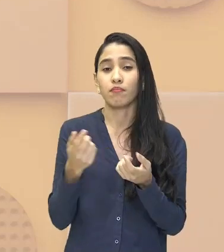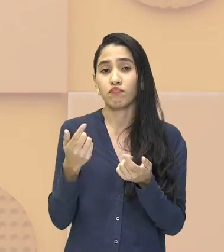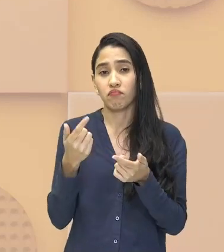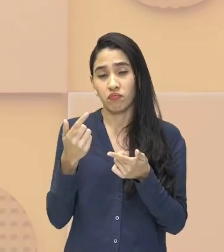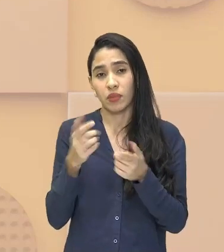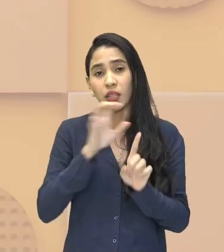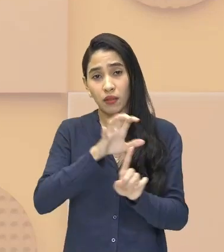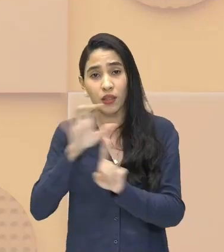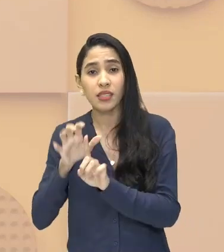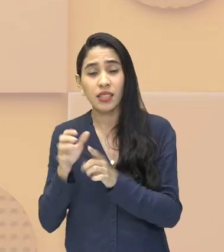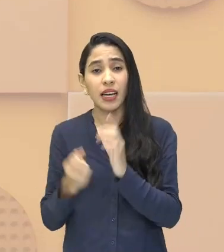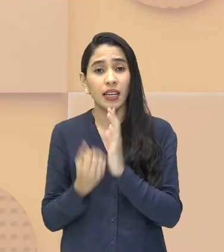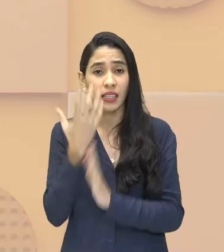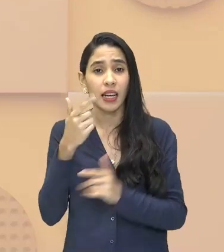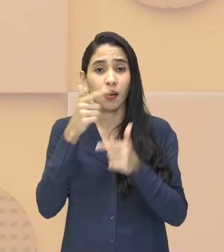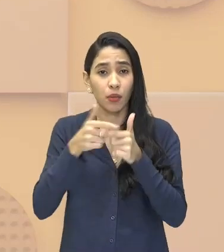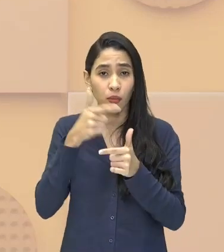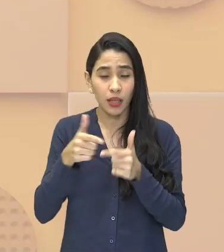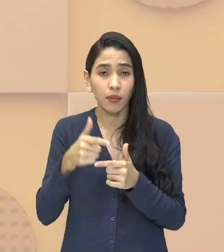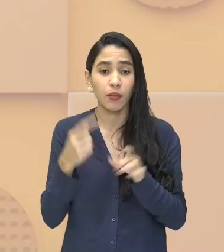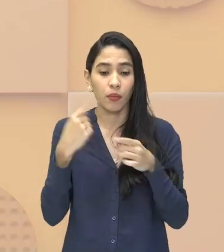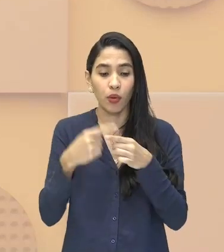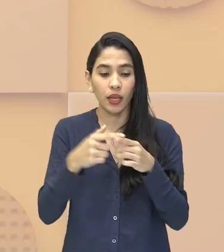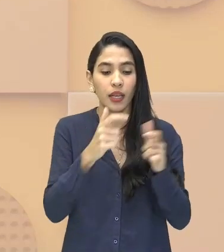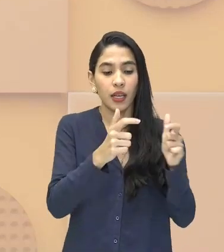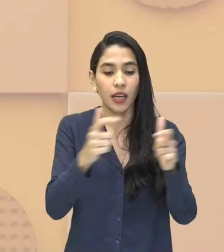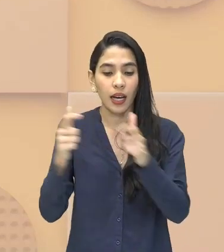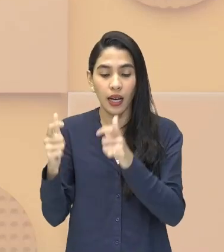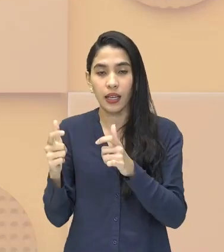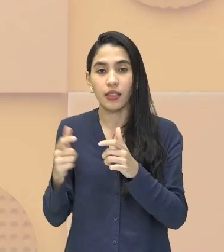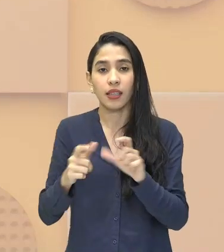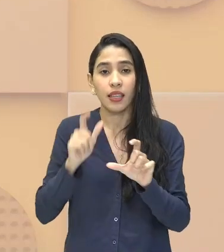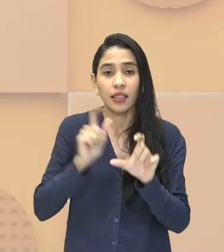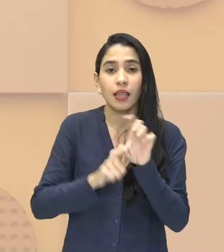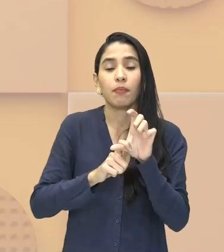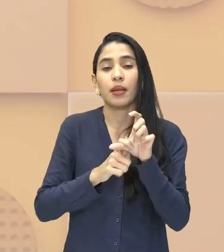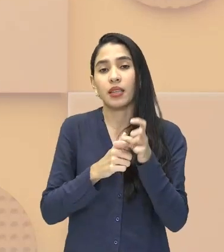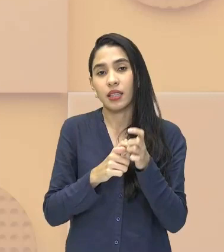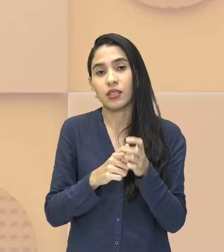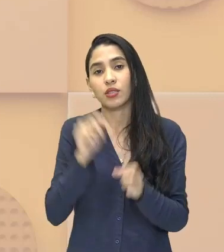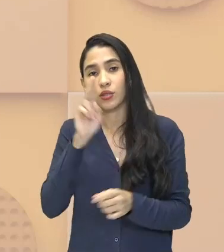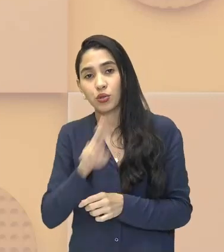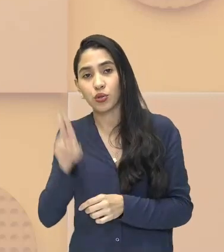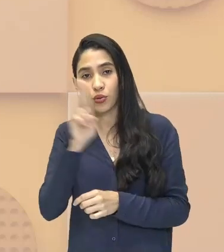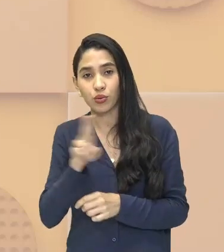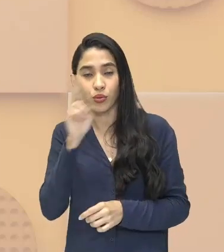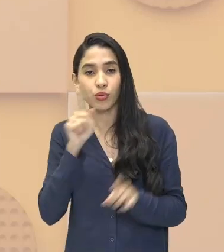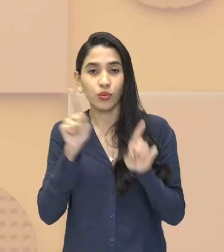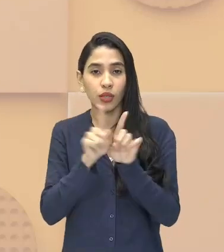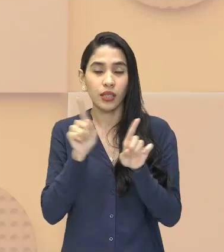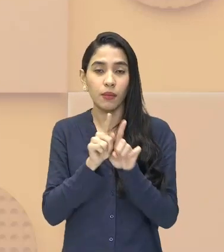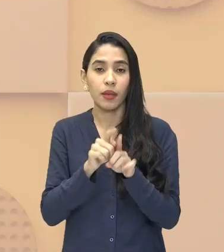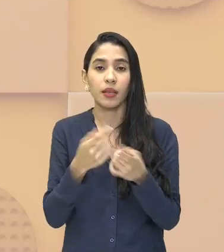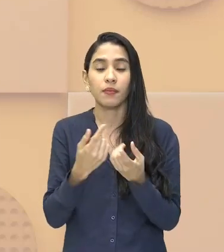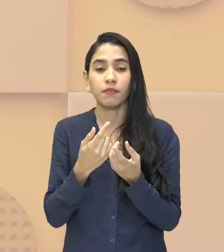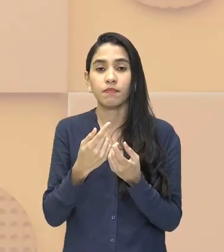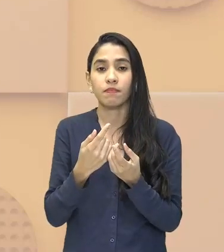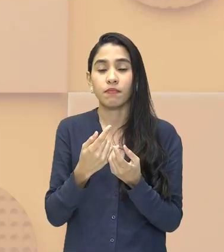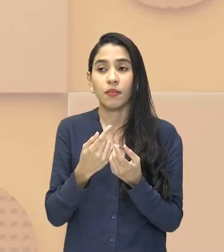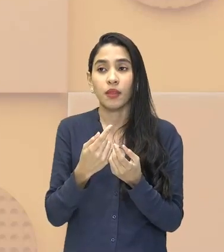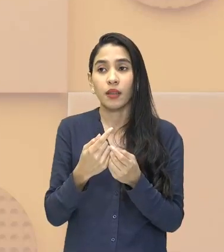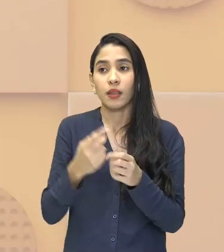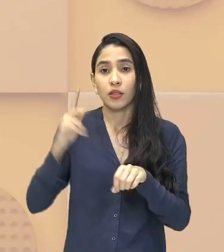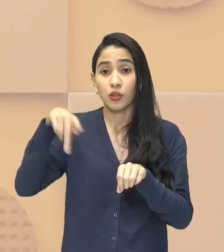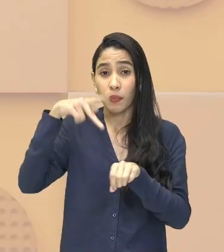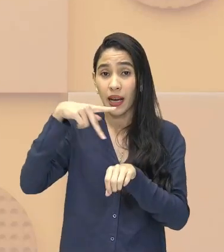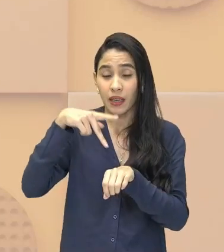muitos territórios, muitas nações, elas dependem de consumos e também da importação de produtos que eles